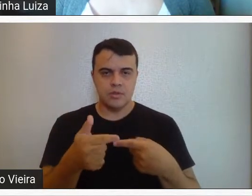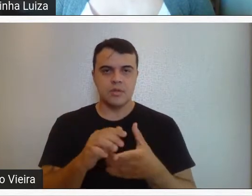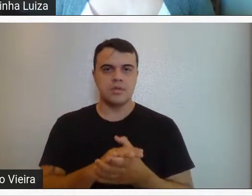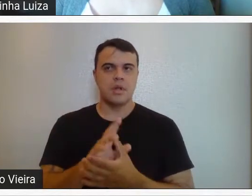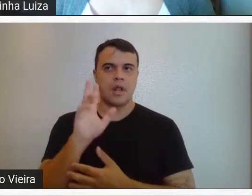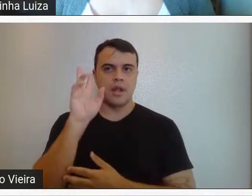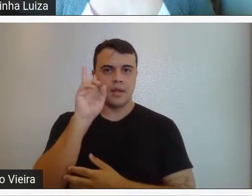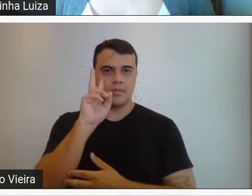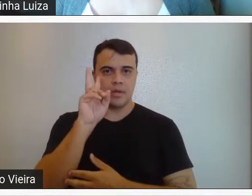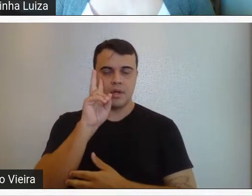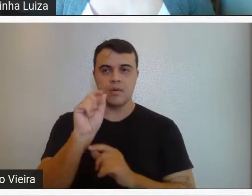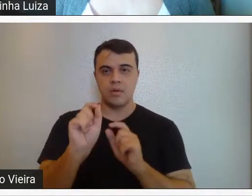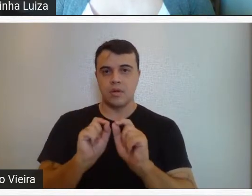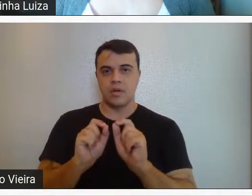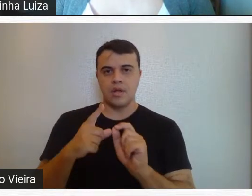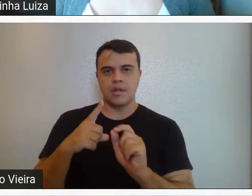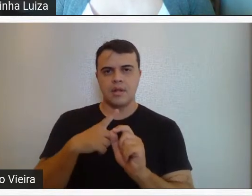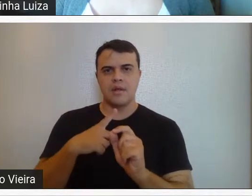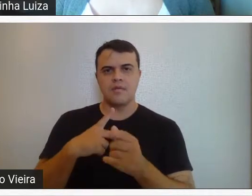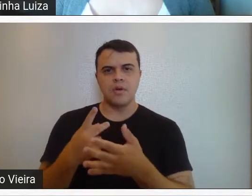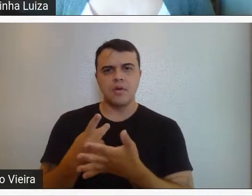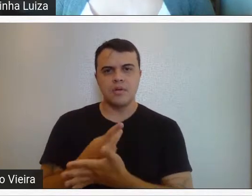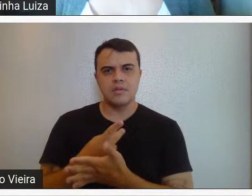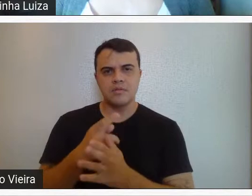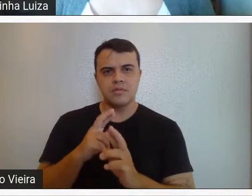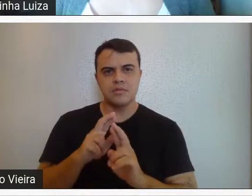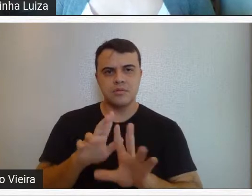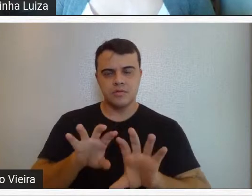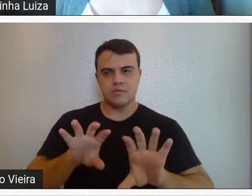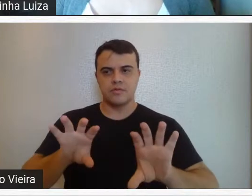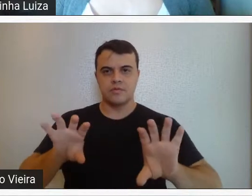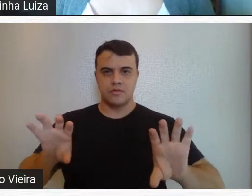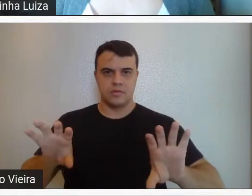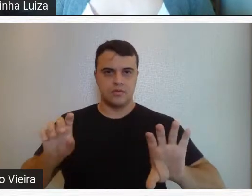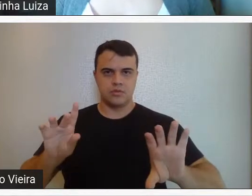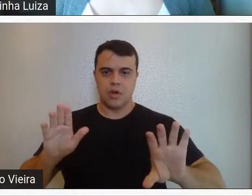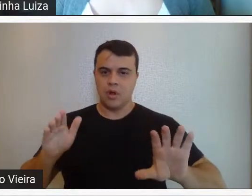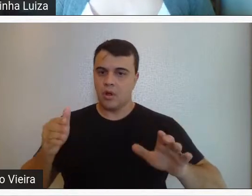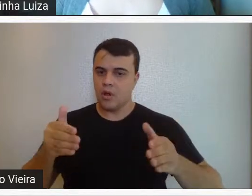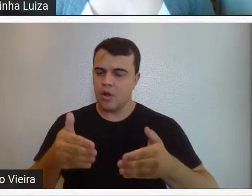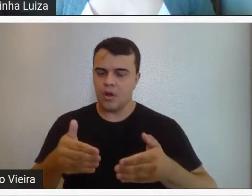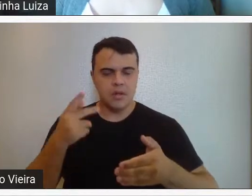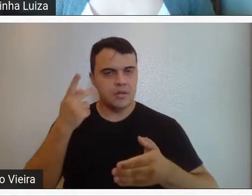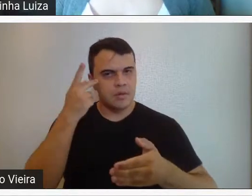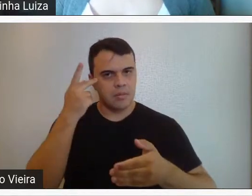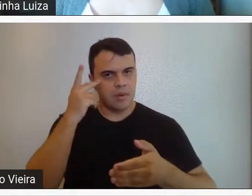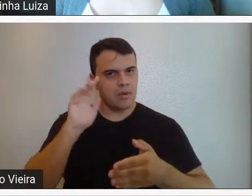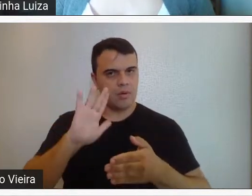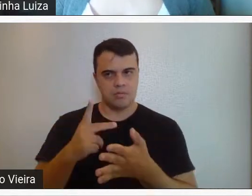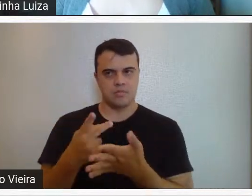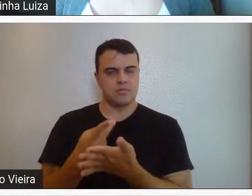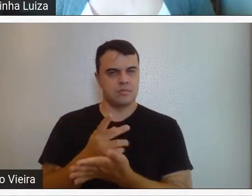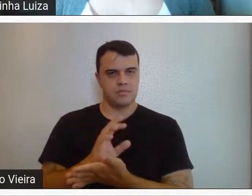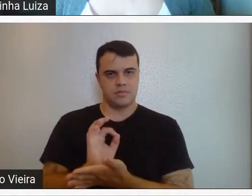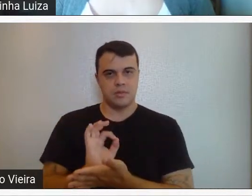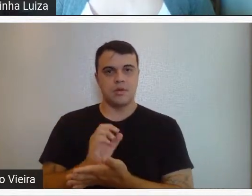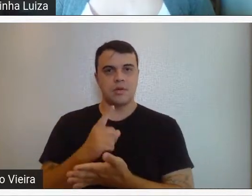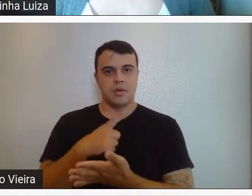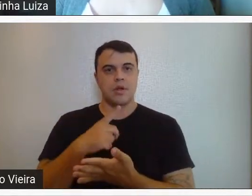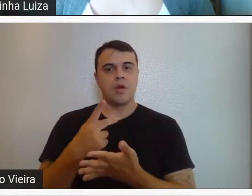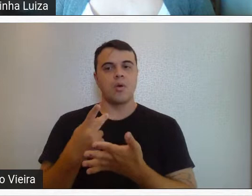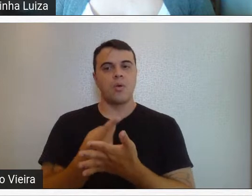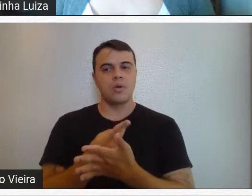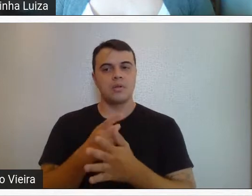lembrar que houve movimentos descentralizados, que não foi só em São Paulo que as coisas aconteceram, as coisas